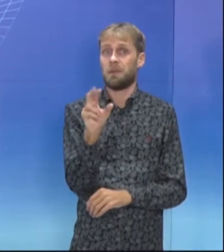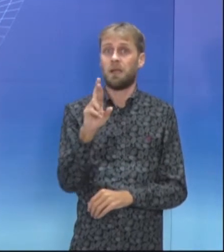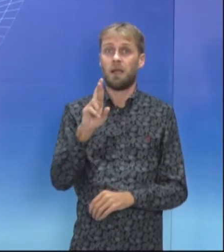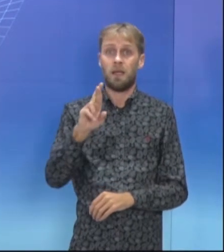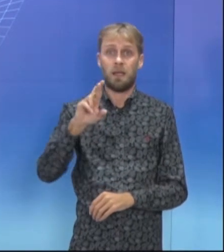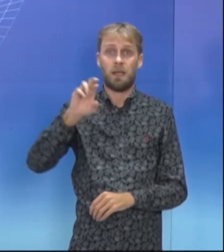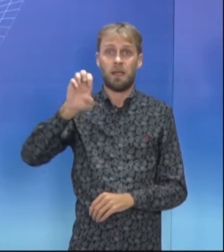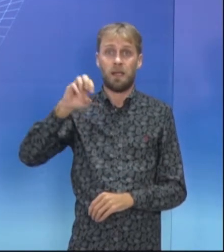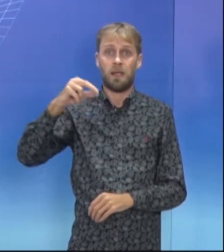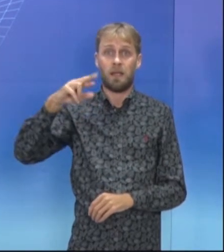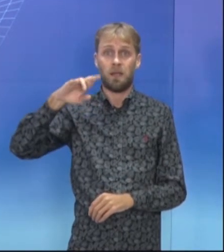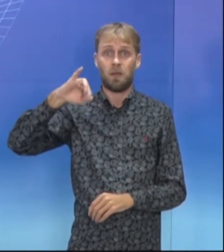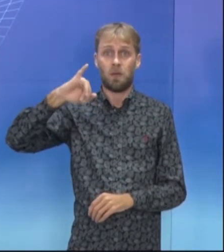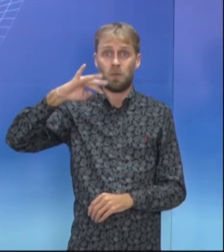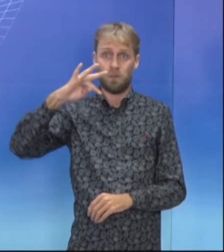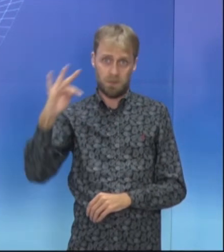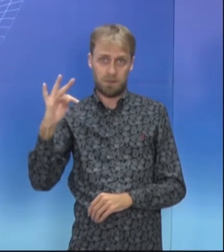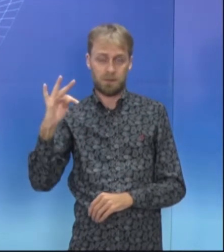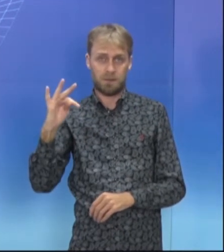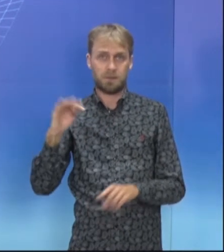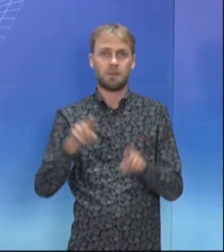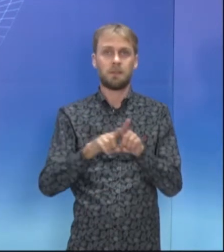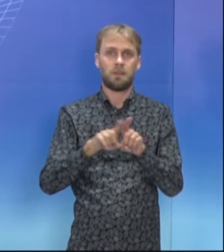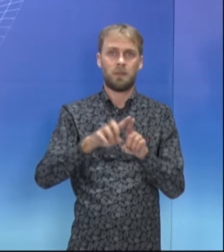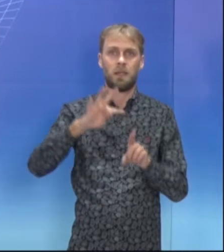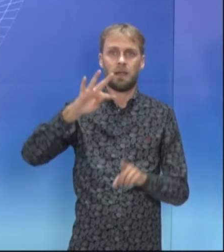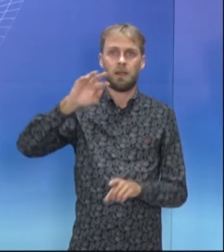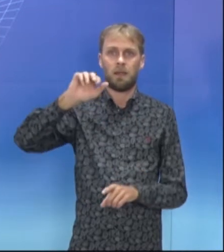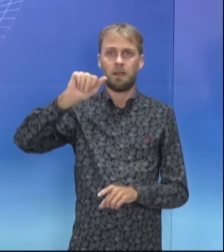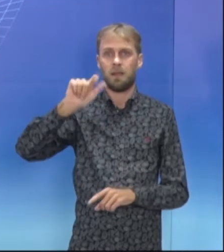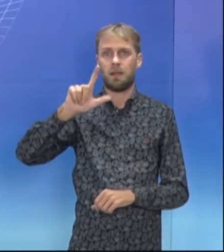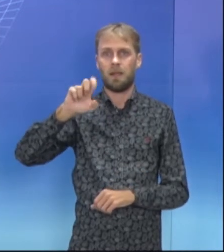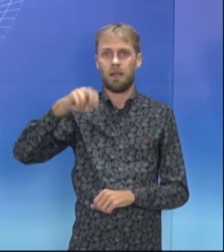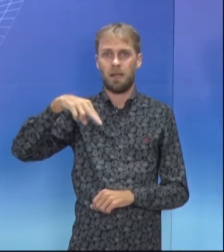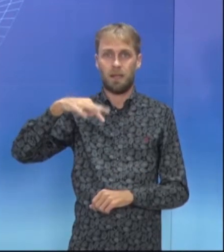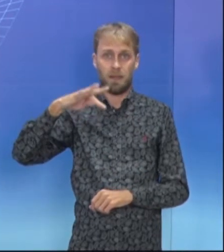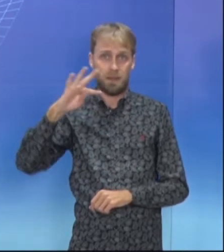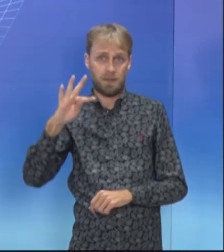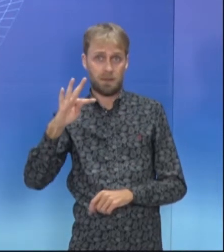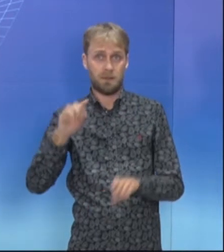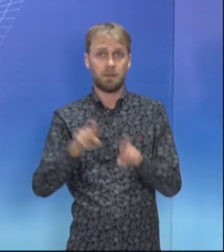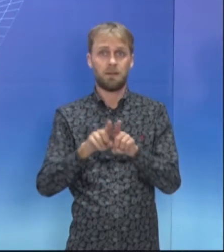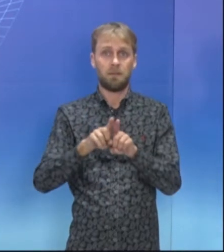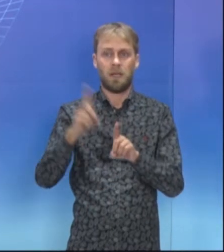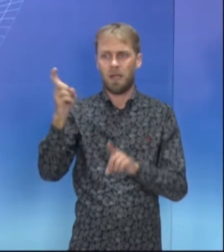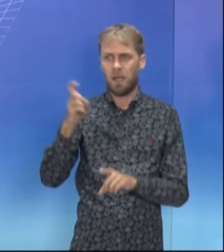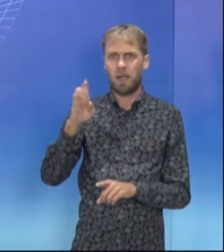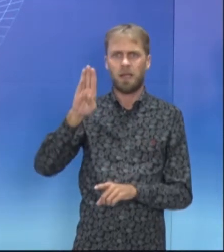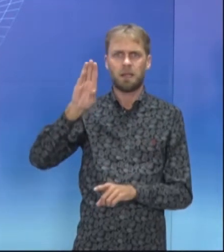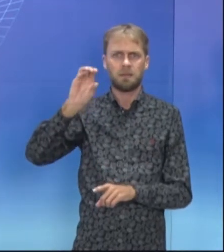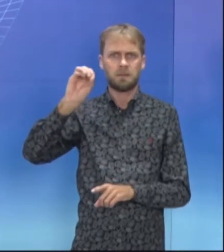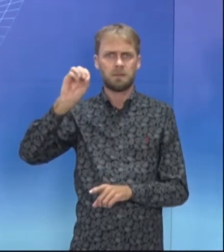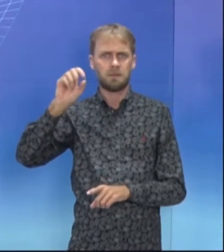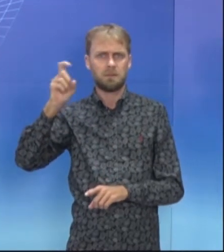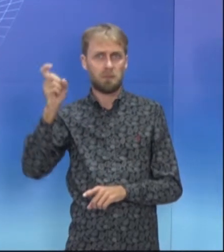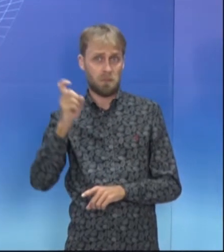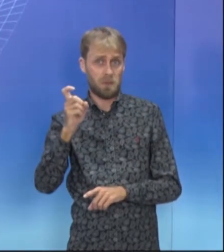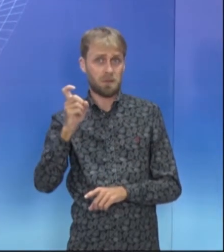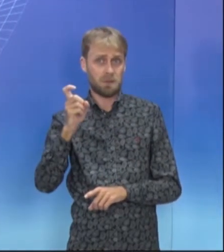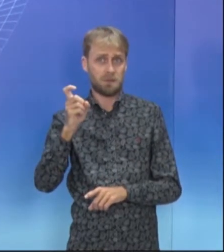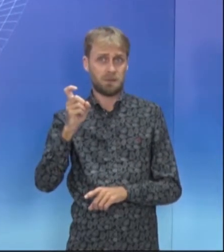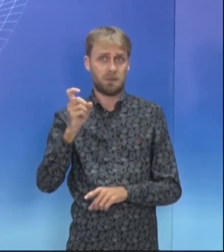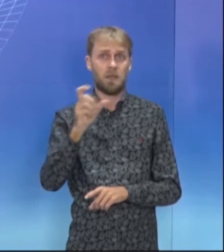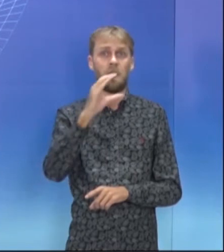recrutar, Talents, que é talento, e Xbox Generation, que é geração Xbox. As palavras cognatas que apareceram, elas são palavras cognatas